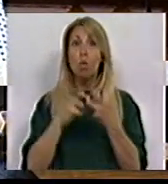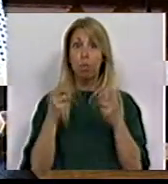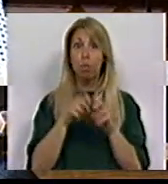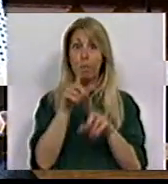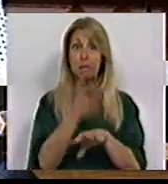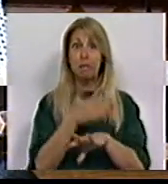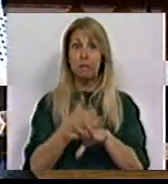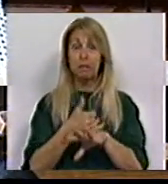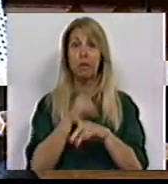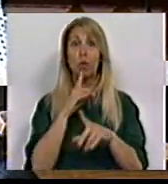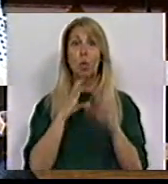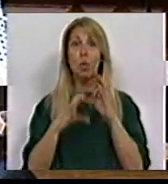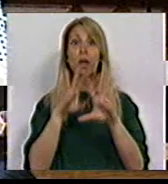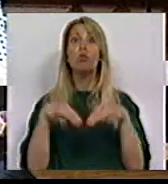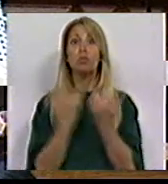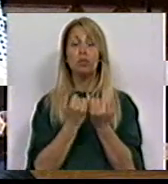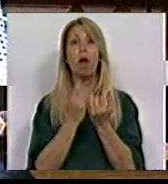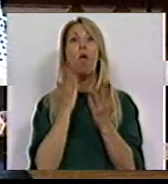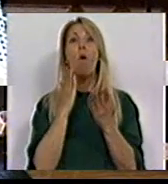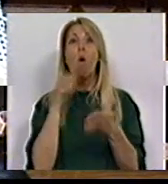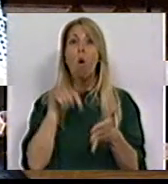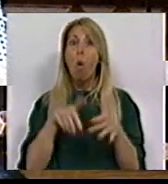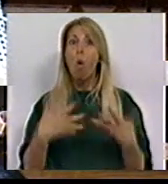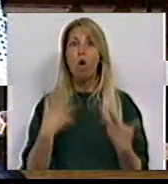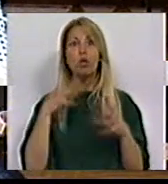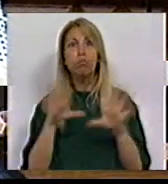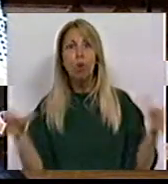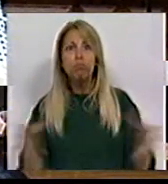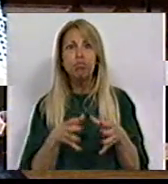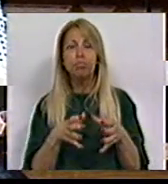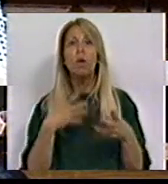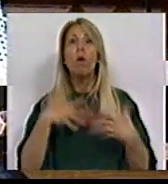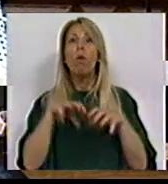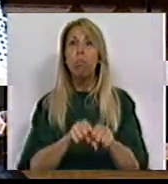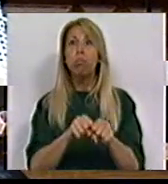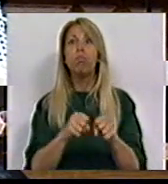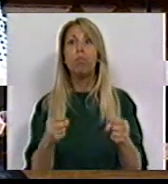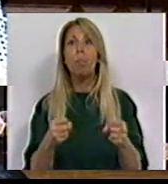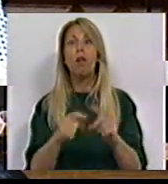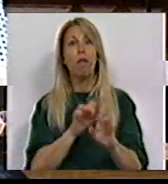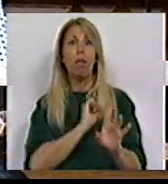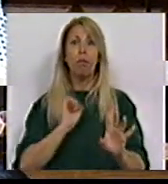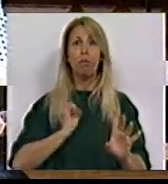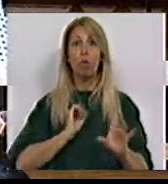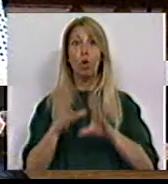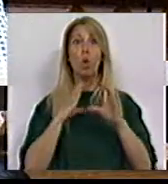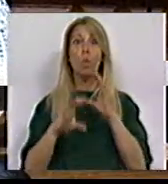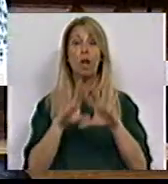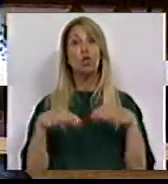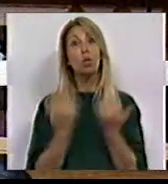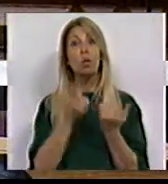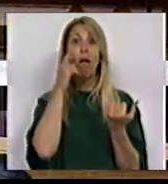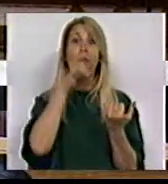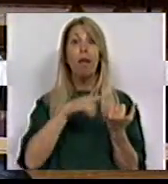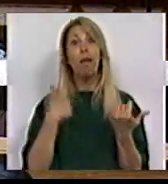social estão hoje muito centrados na questão da concentração da propriedade dos meios de comunicação social e de quem detém